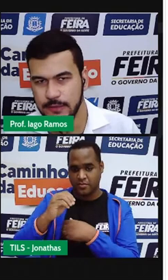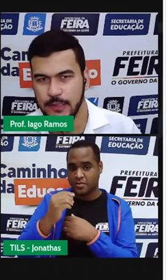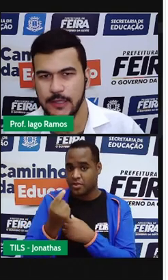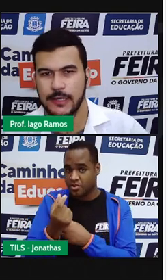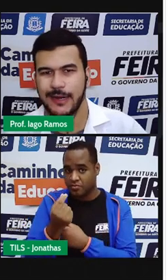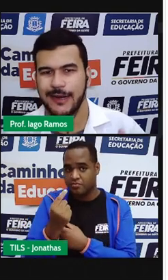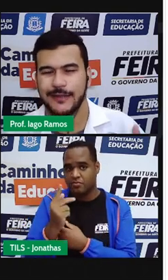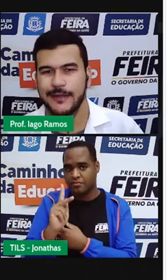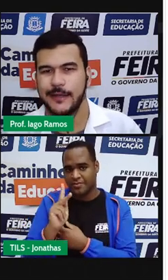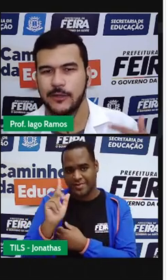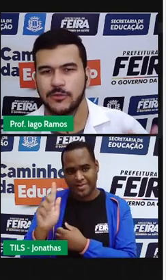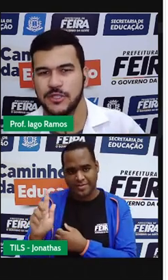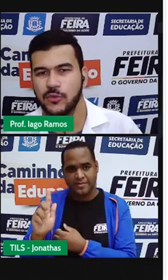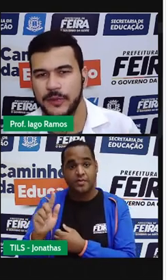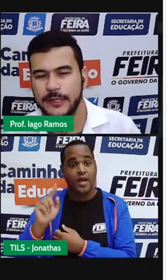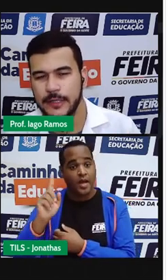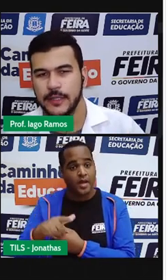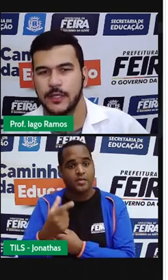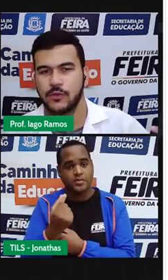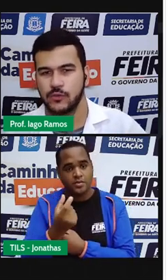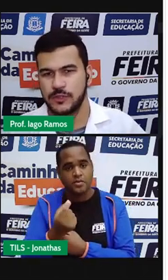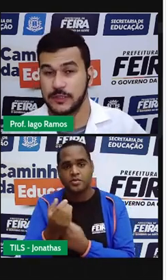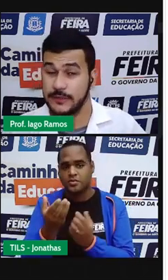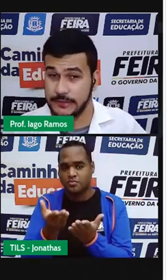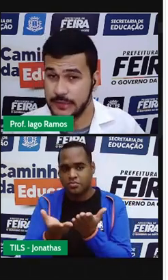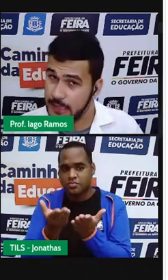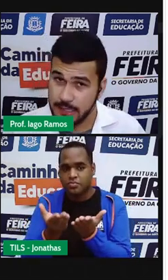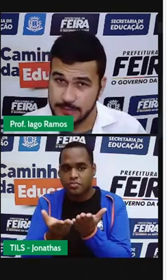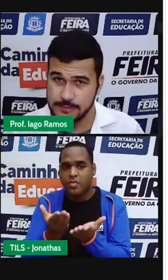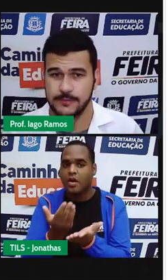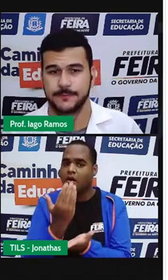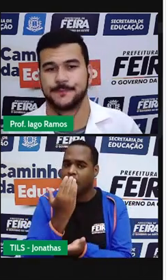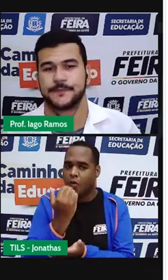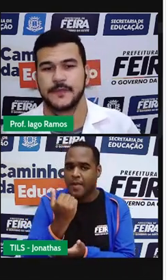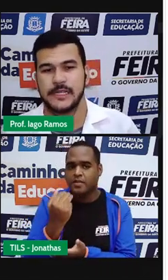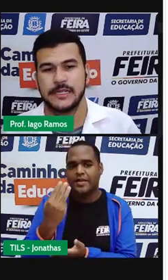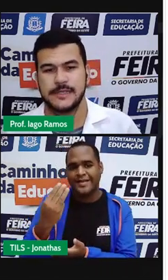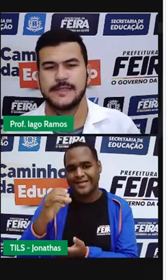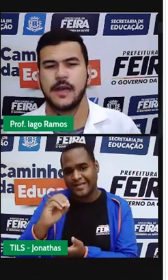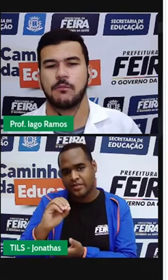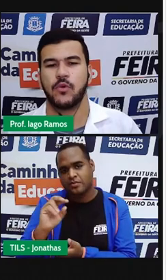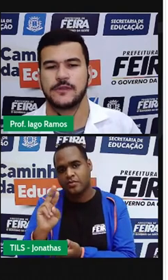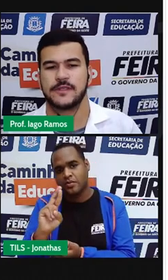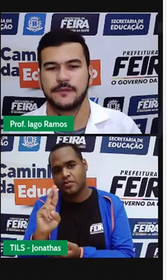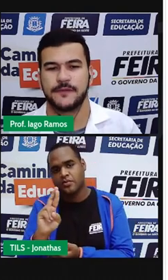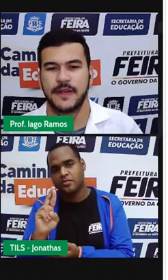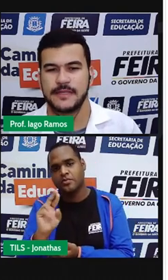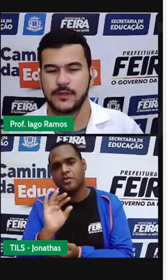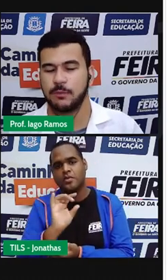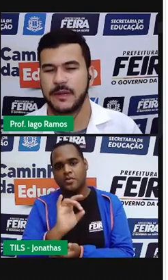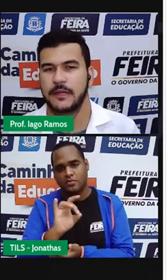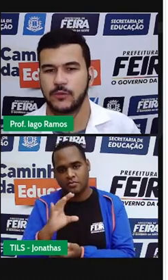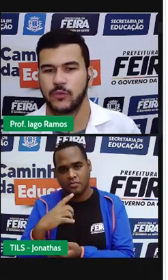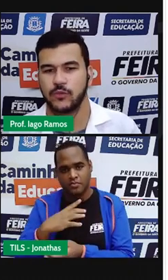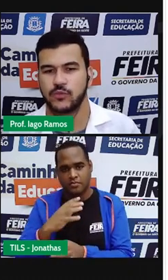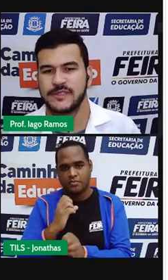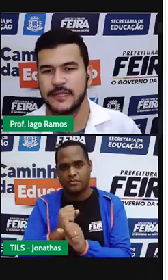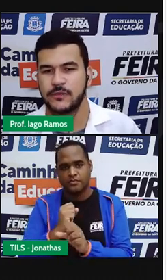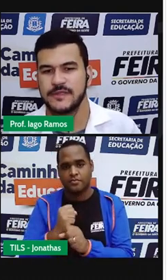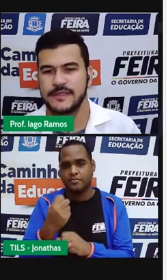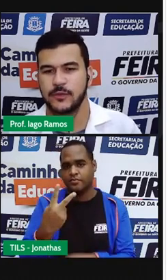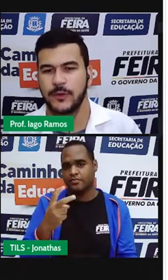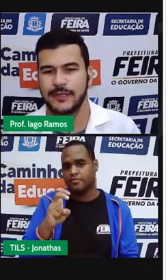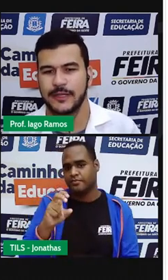assim? Cada quilo de comida custa 30 reais. Se a moça faz seu prato com